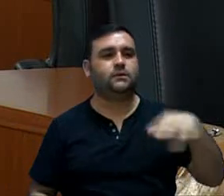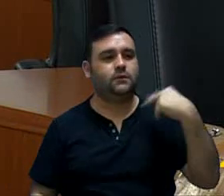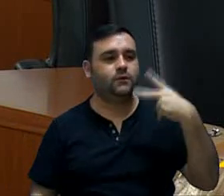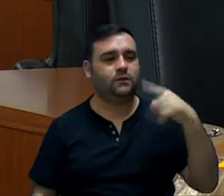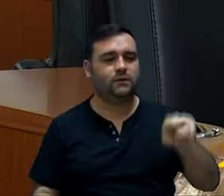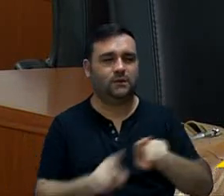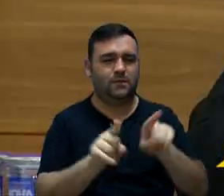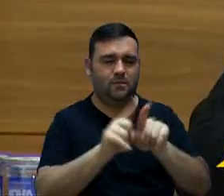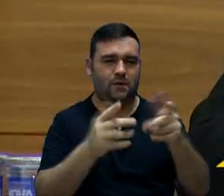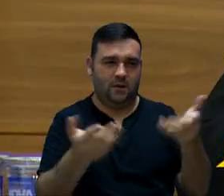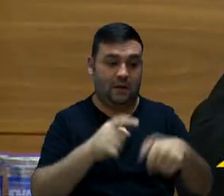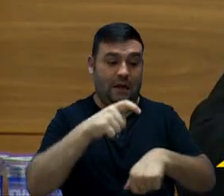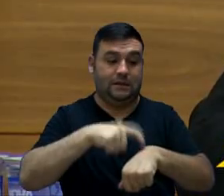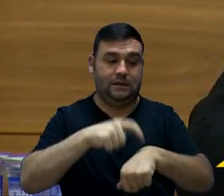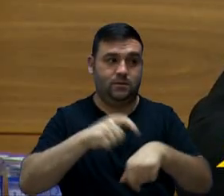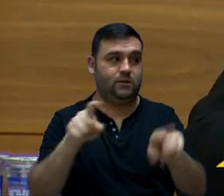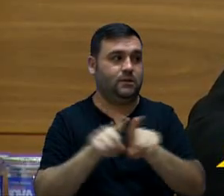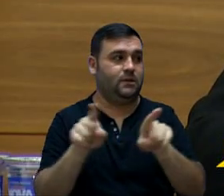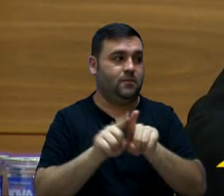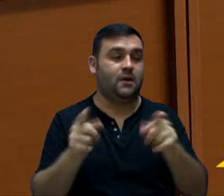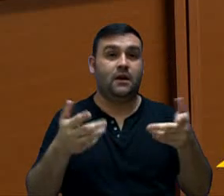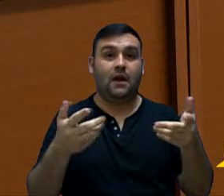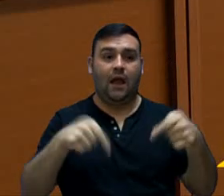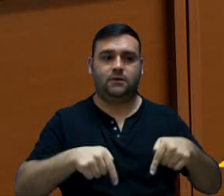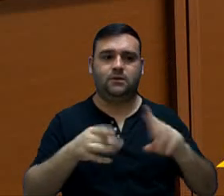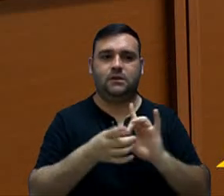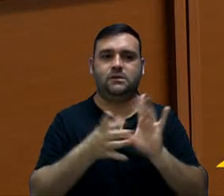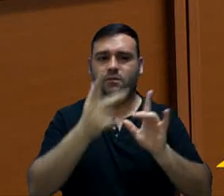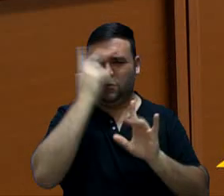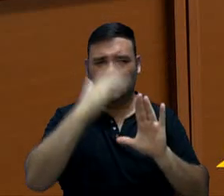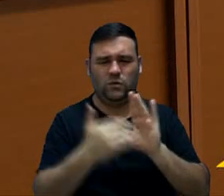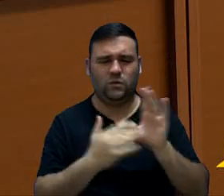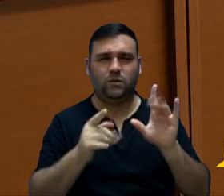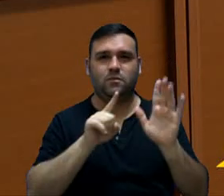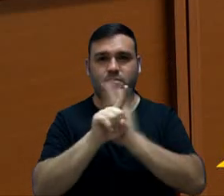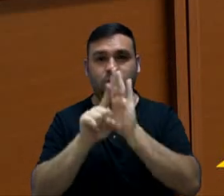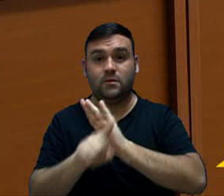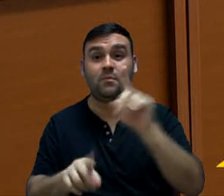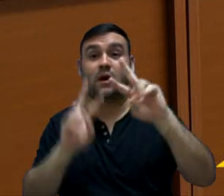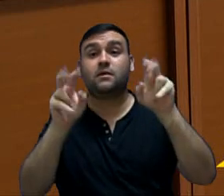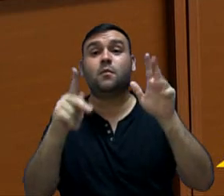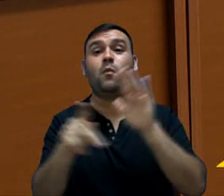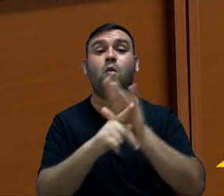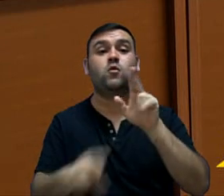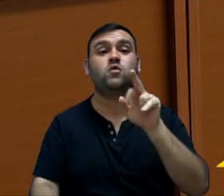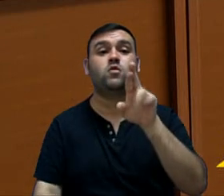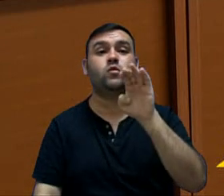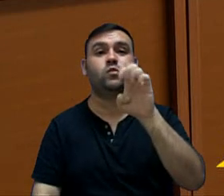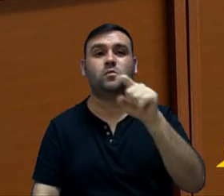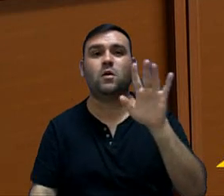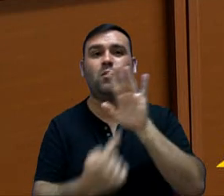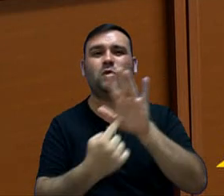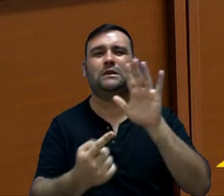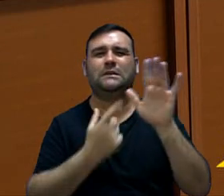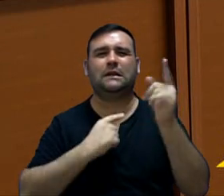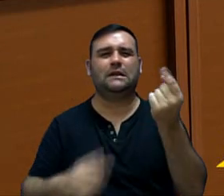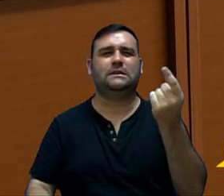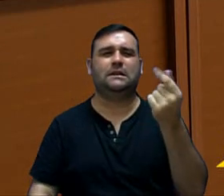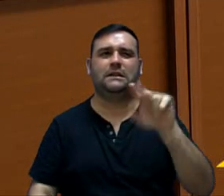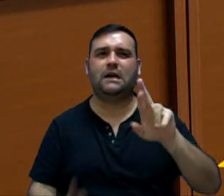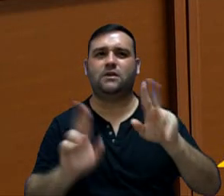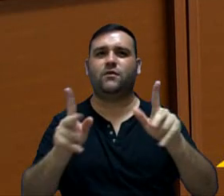só para uma questão do tempo e o espaço democrático, eu já deixo... aquela questão da URBIS, que foi apresentada aqui de um valor bem